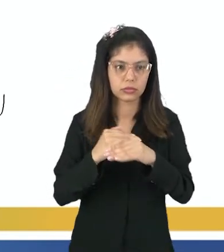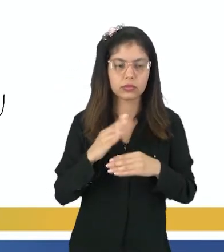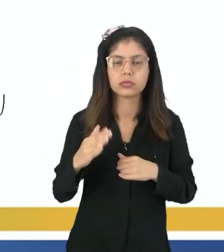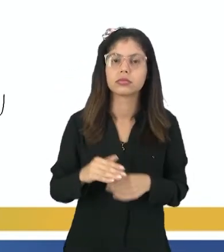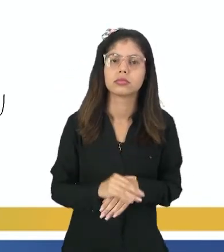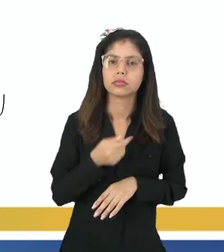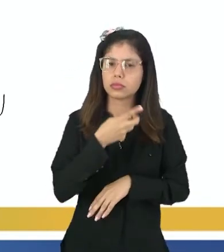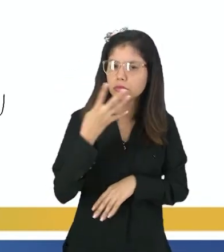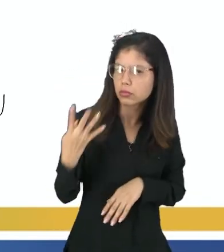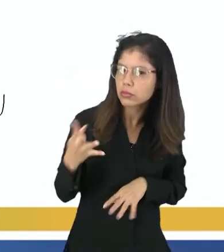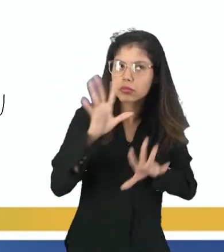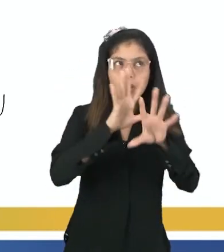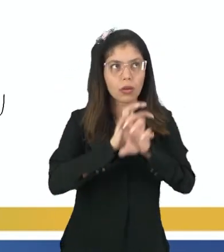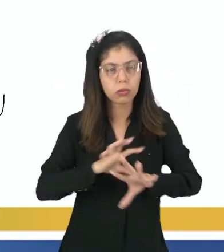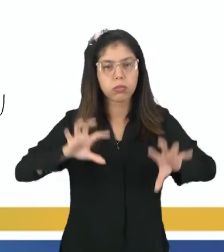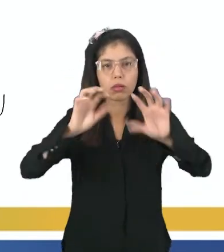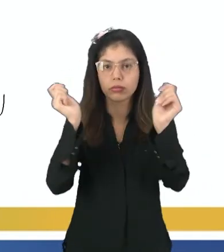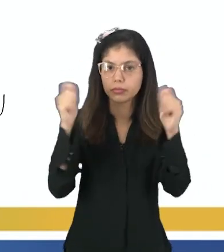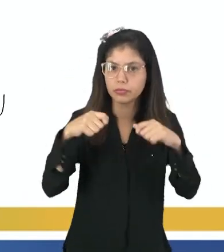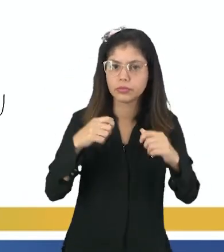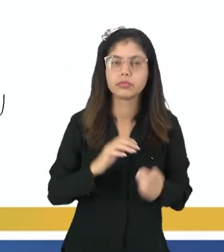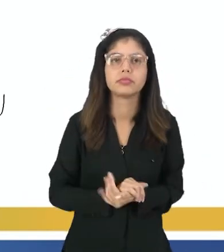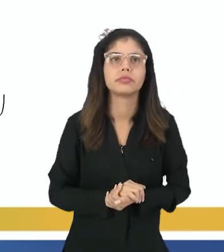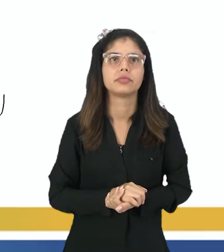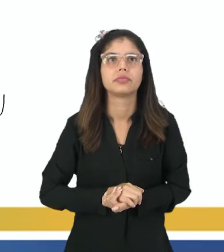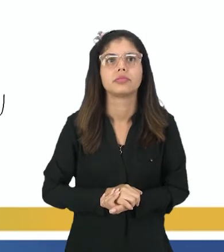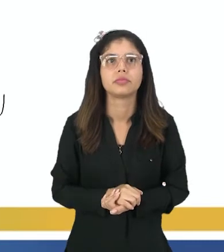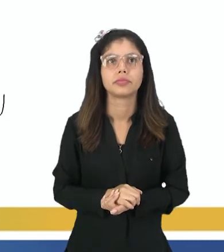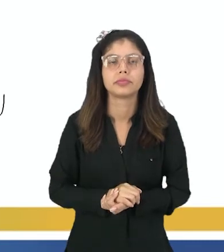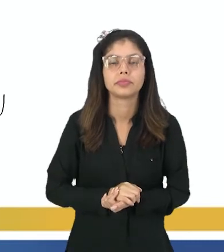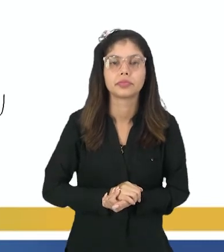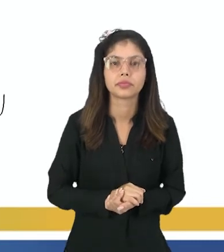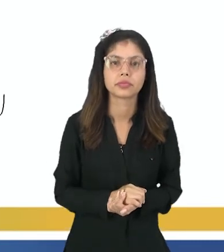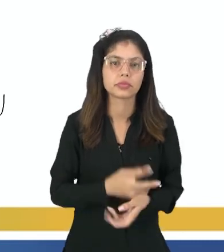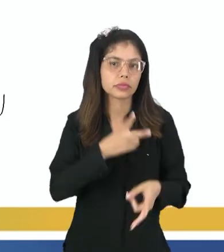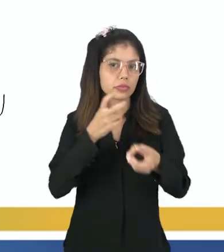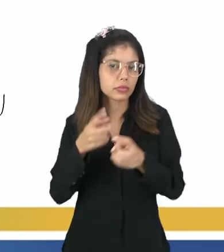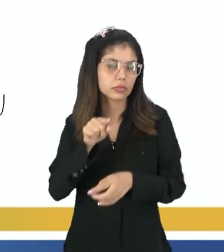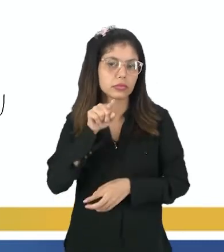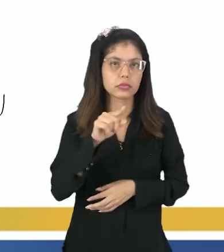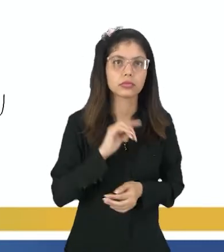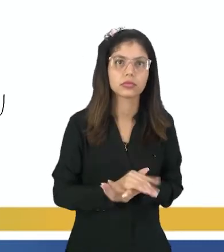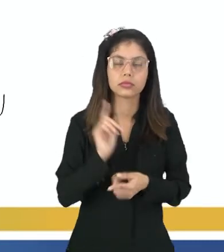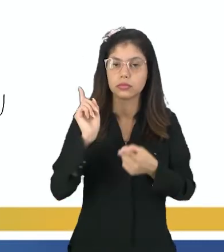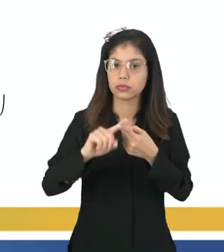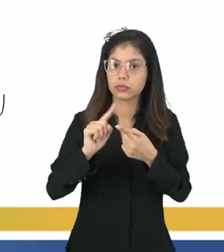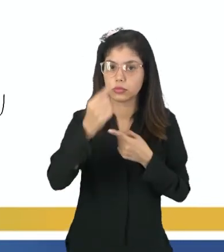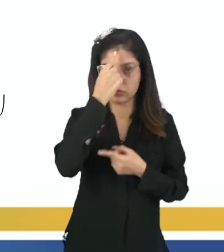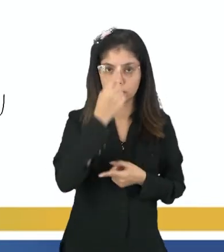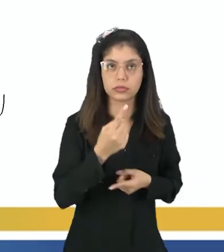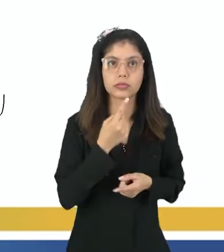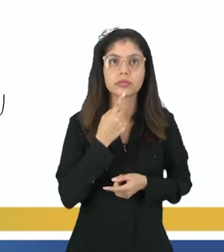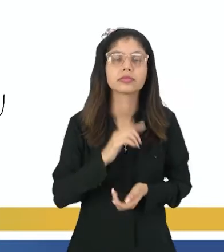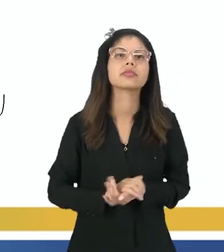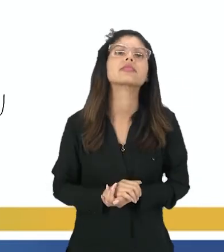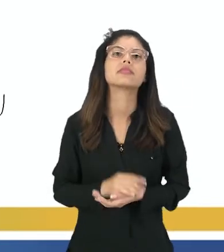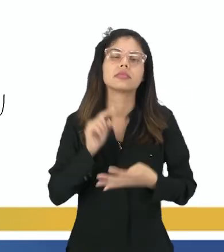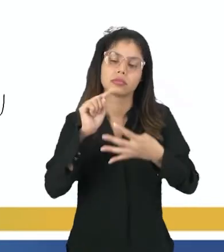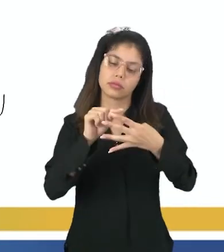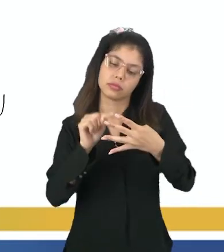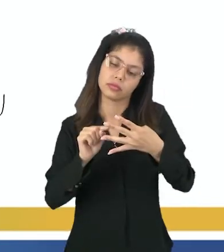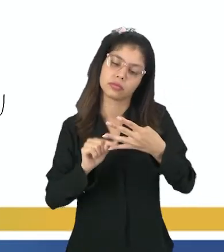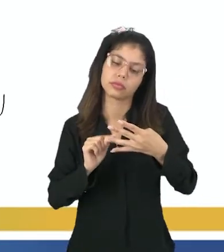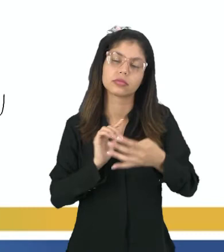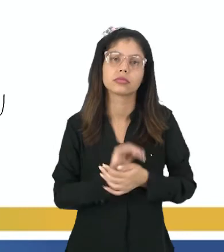quantidade de gases que eles possuem, tá? Então percebam aí, na primeira imagem nós temos aí quatro